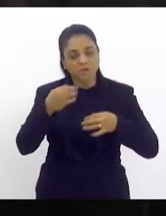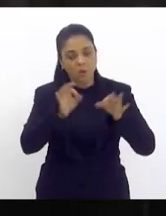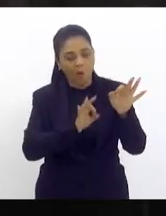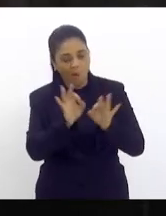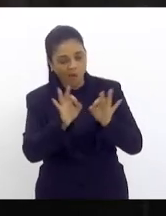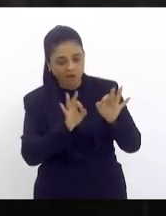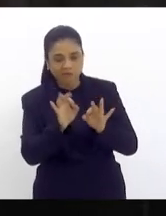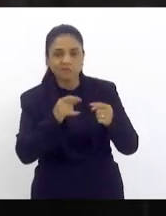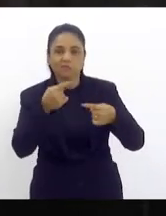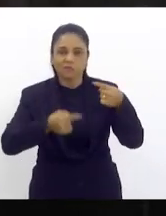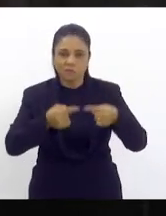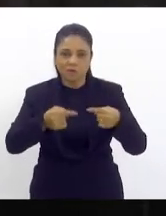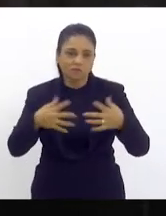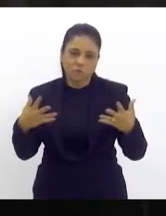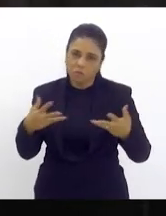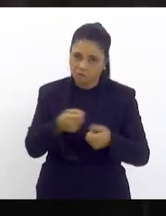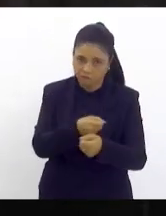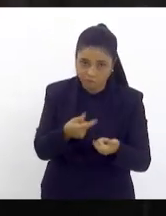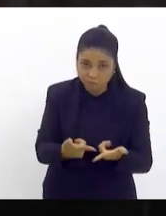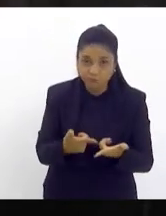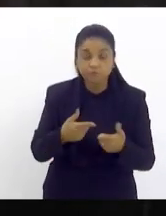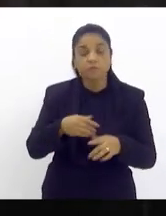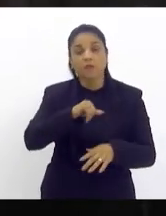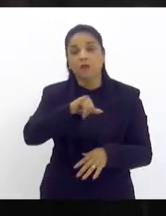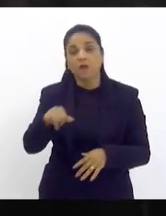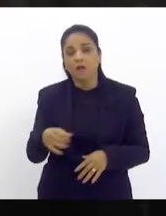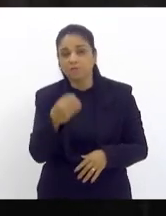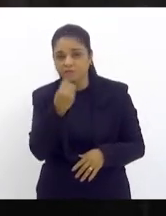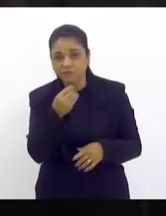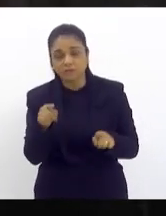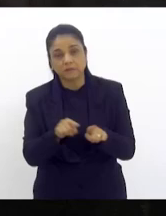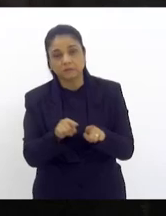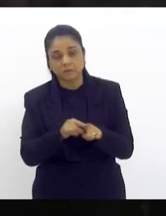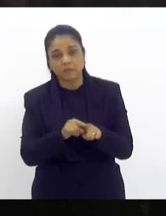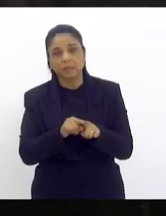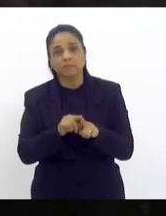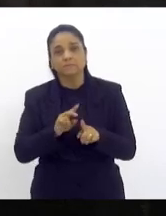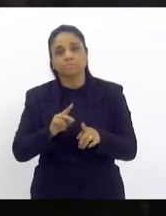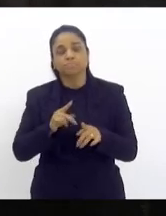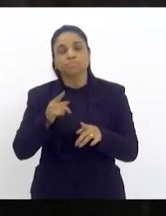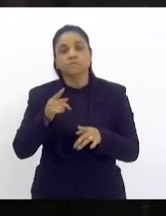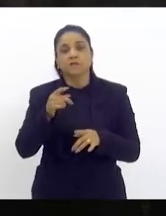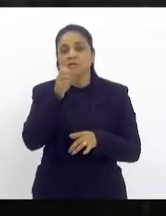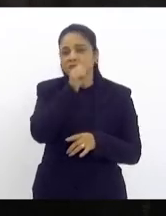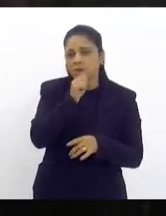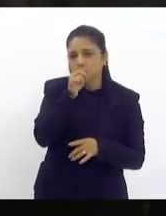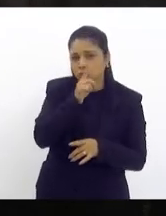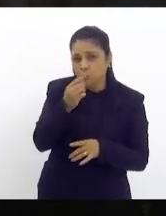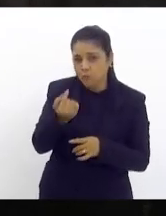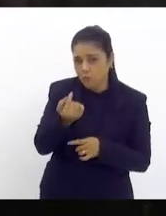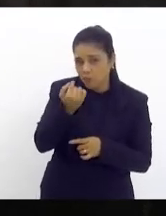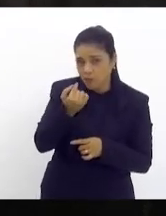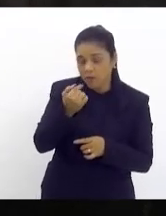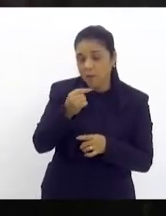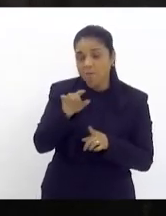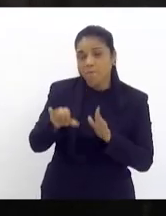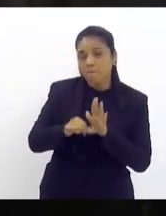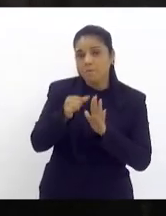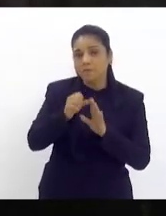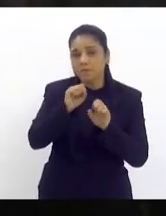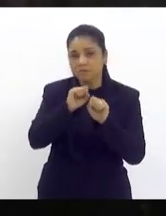debate quero aproveitar também para colocar que estive no final de semana no primeiro seminário